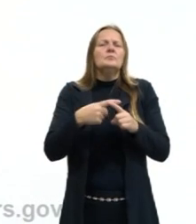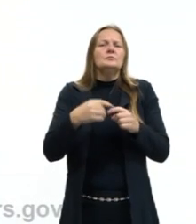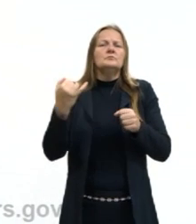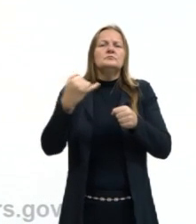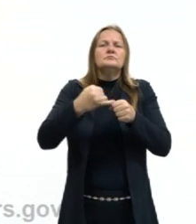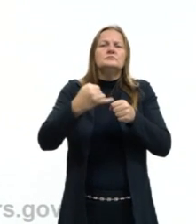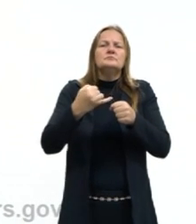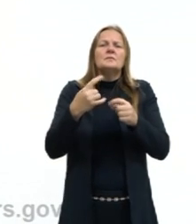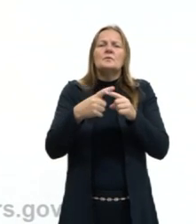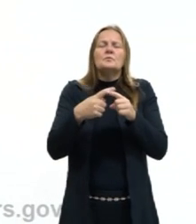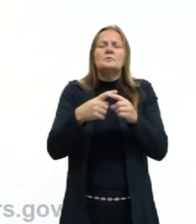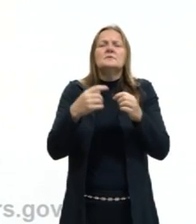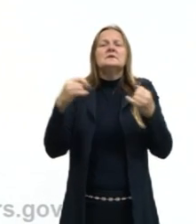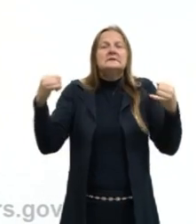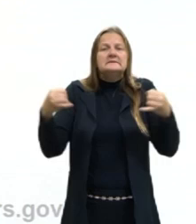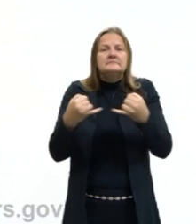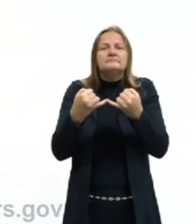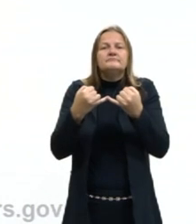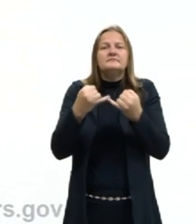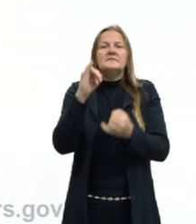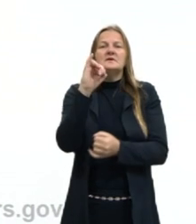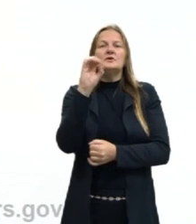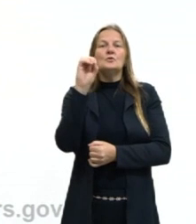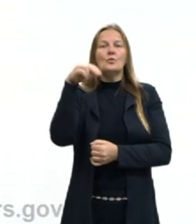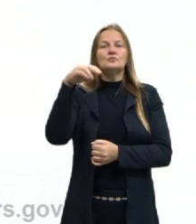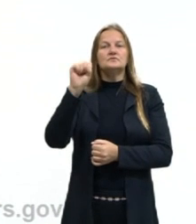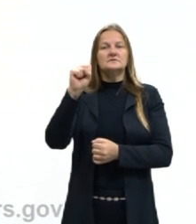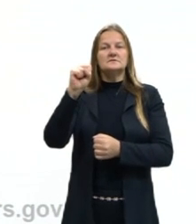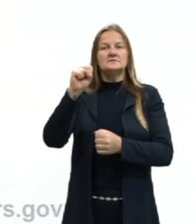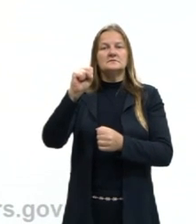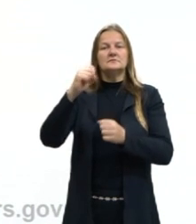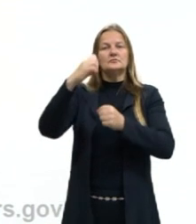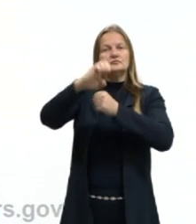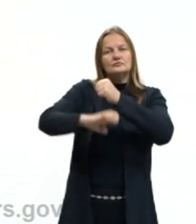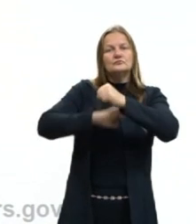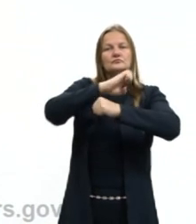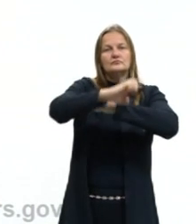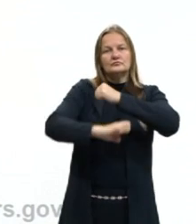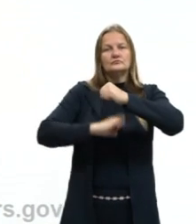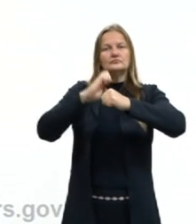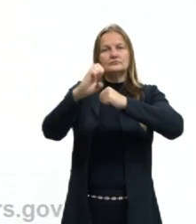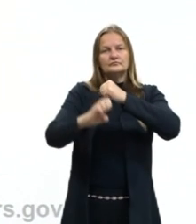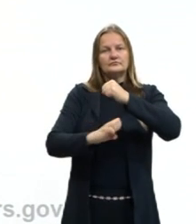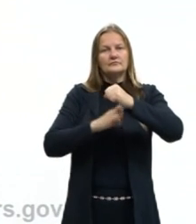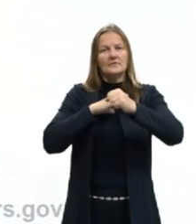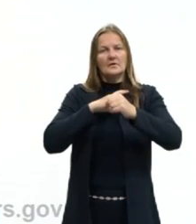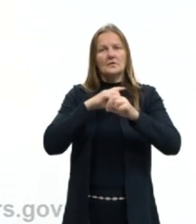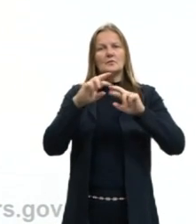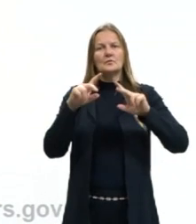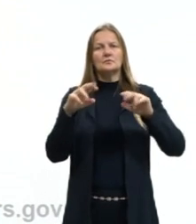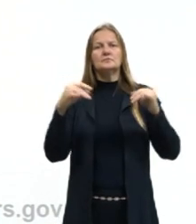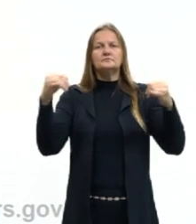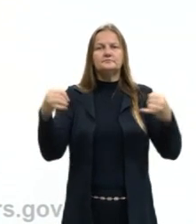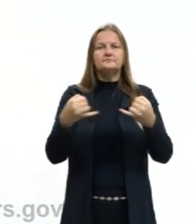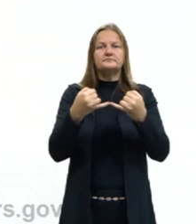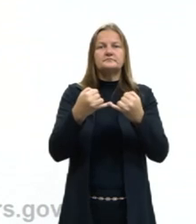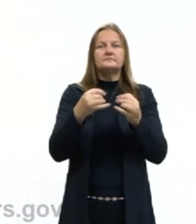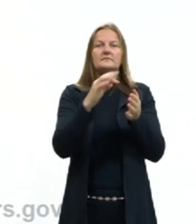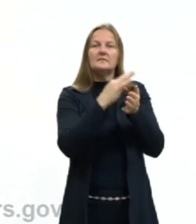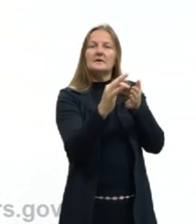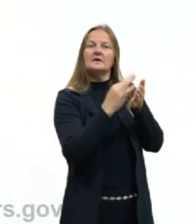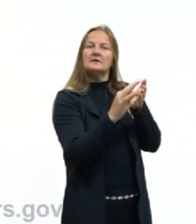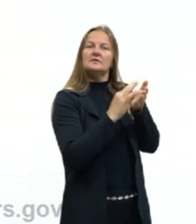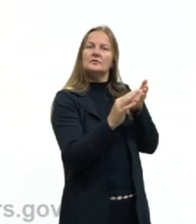ocorrem com íons, certo? Mas antes de falar das ligações iônicas, tem a teoria do